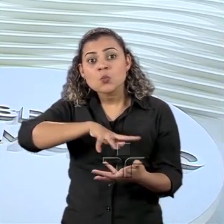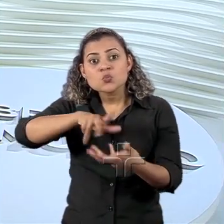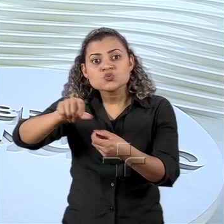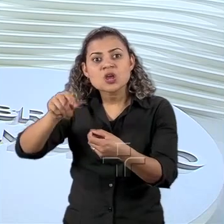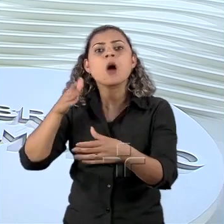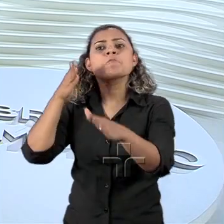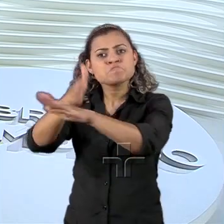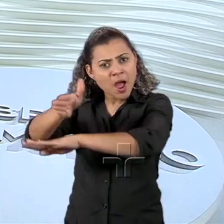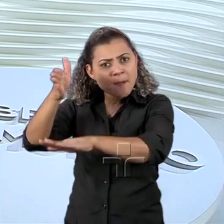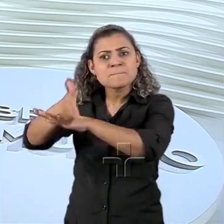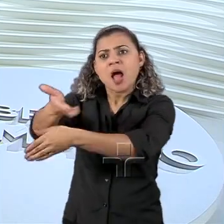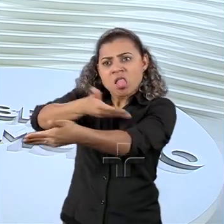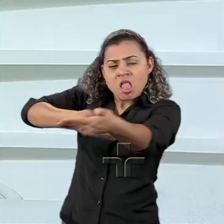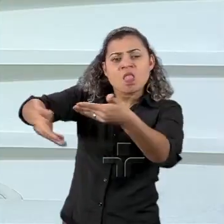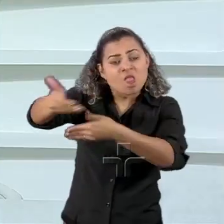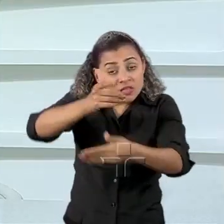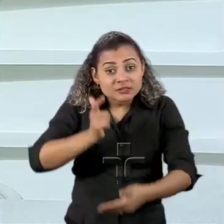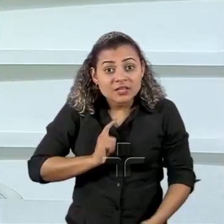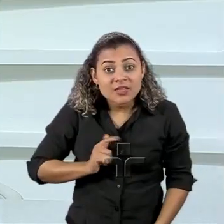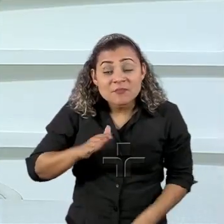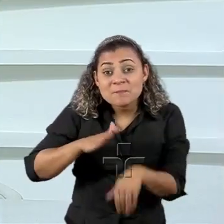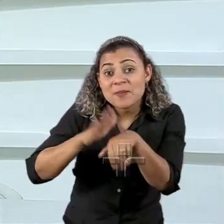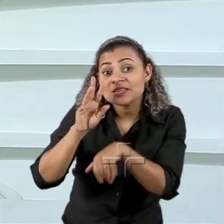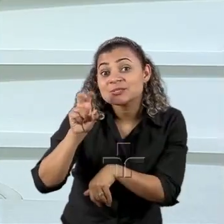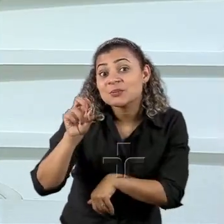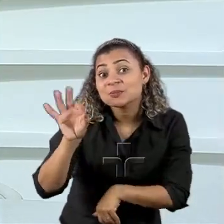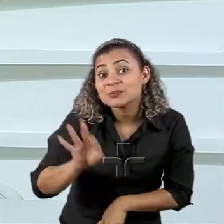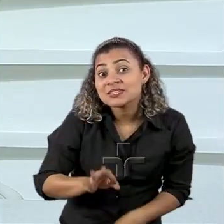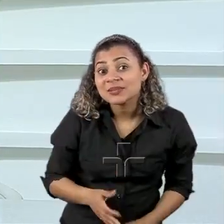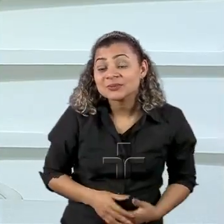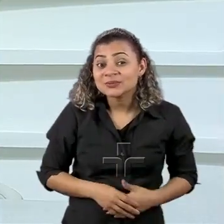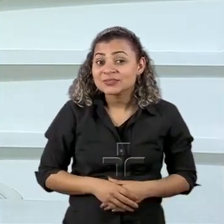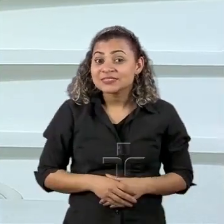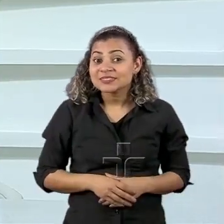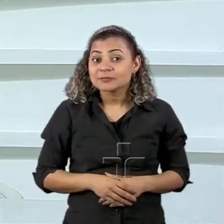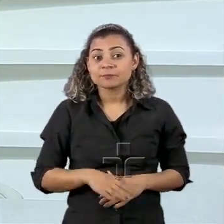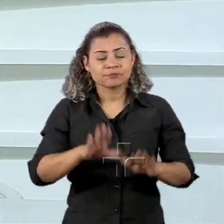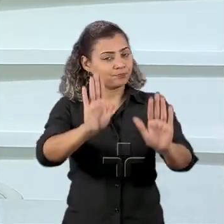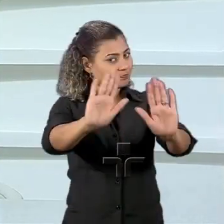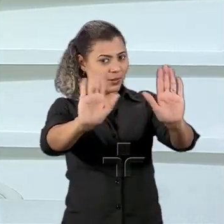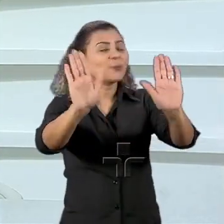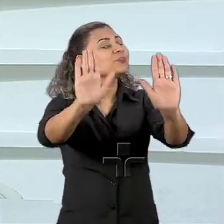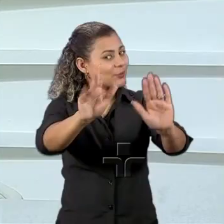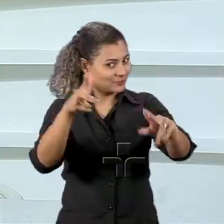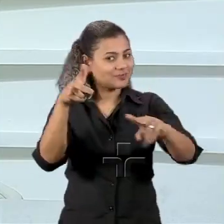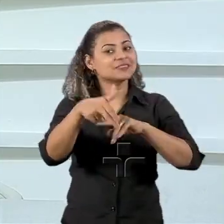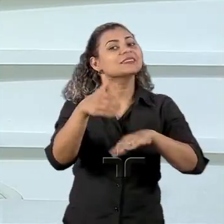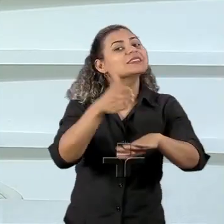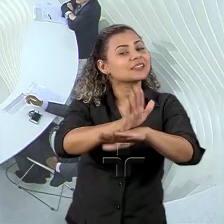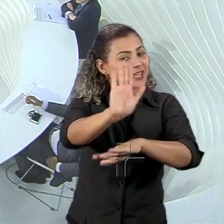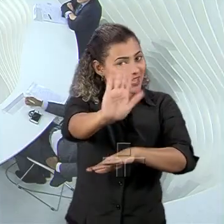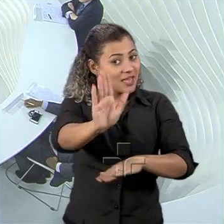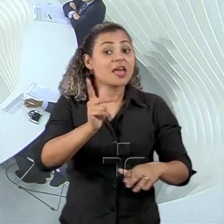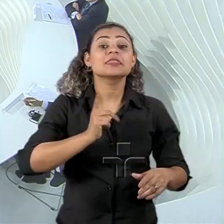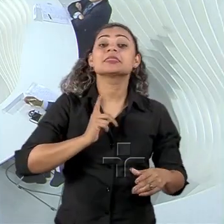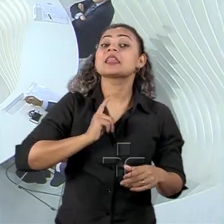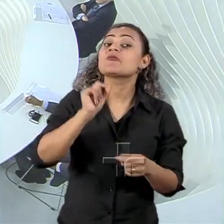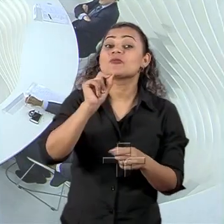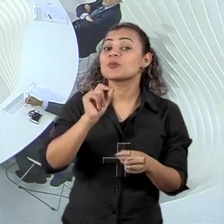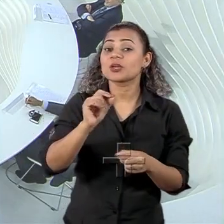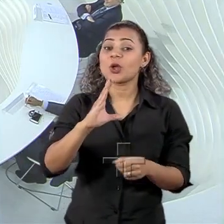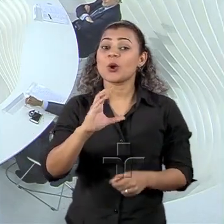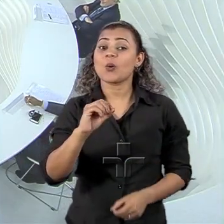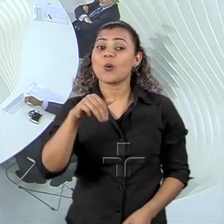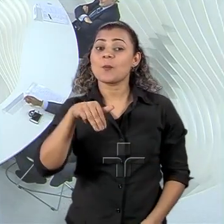existem muitas outras formas. Jorge, vamos esclarecer. Espera aí, deixa eu... Mas é commodity, a gente